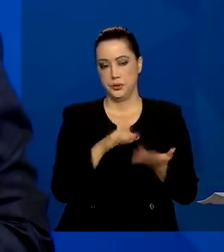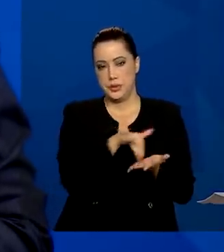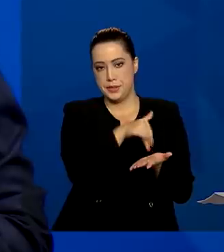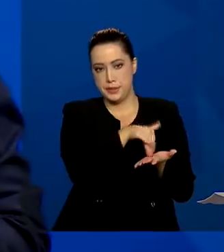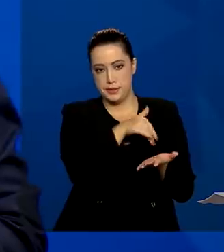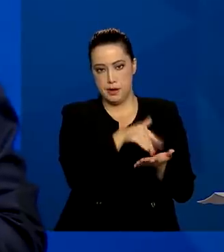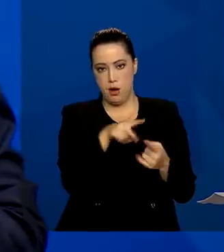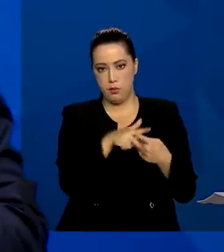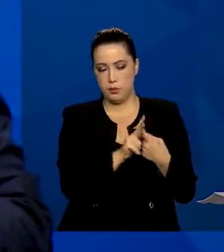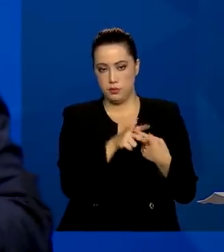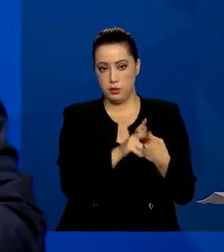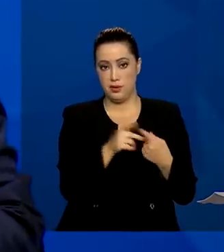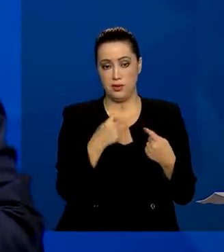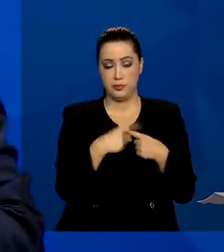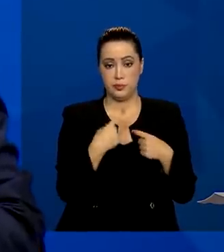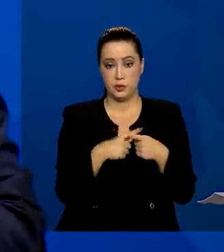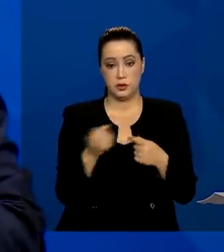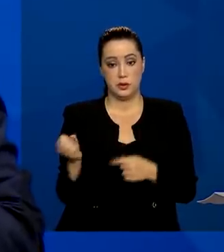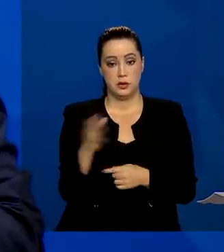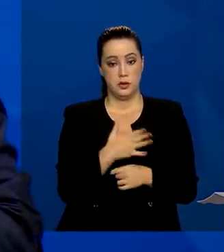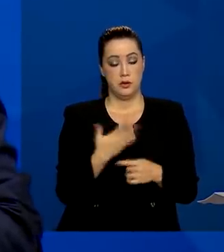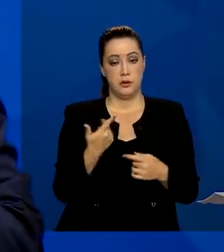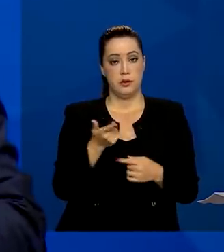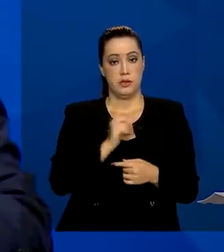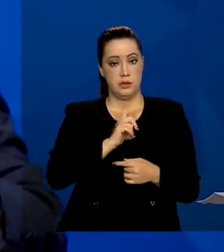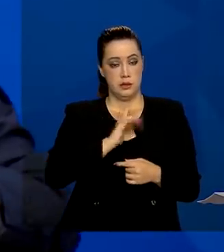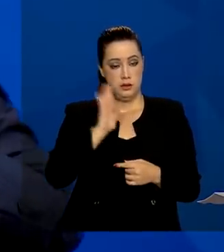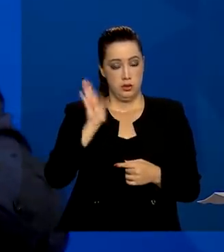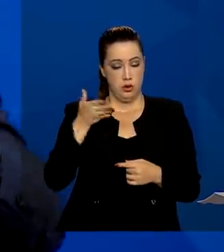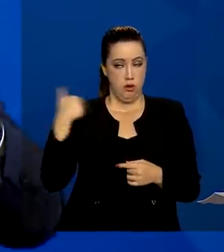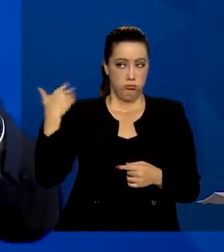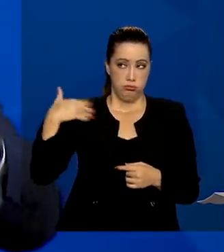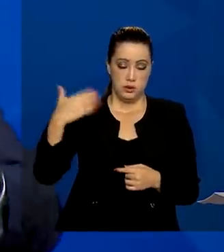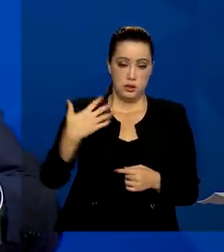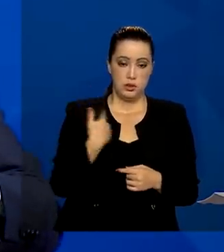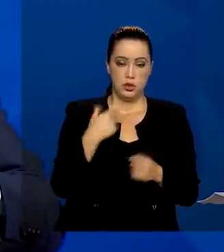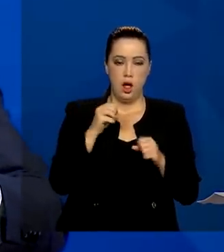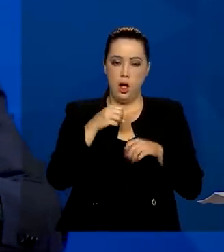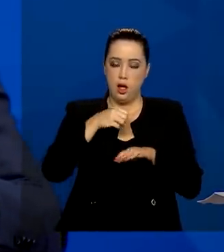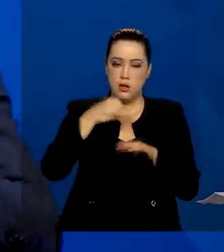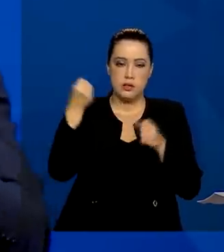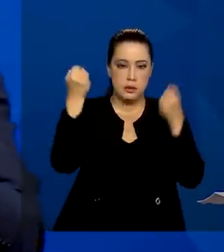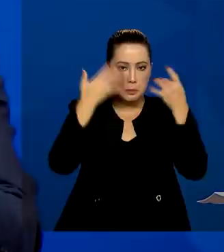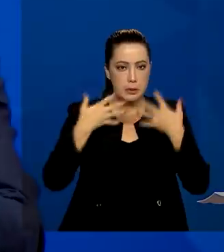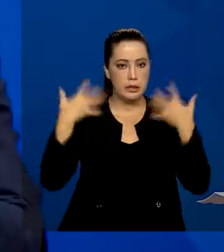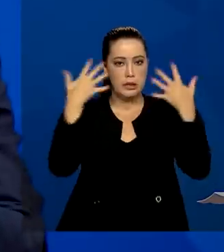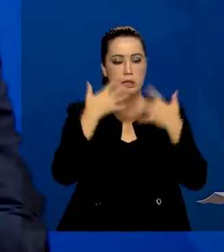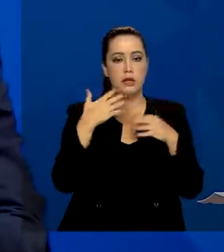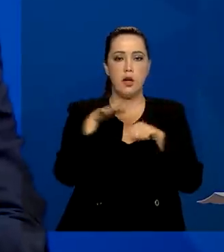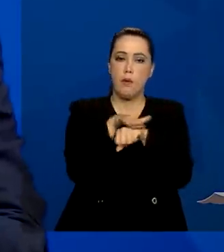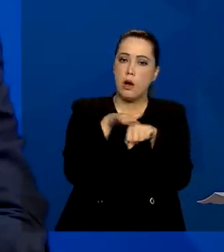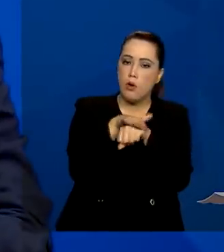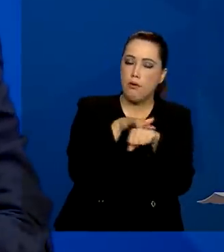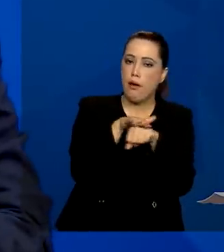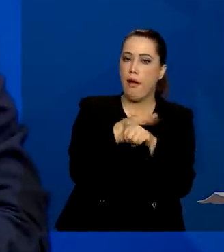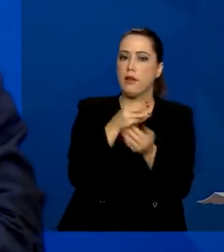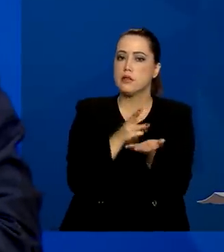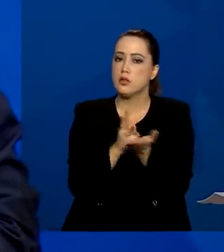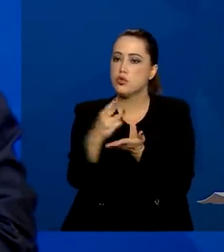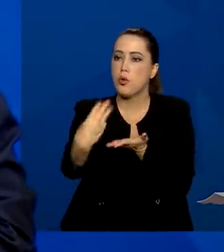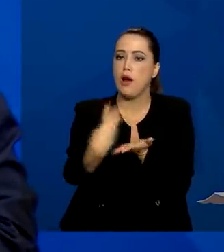novo, a nova, essa nova atualização, ela já vem como um tutorial, é uma conversa de WhatsApp